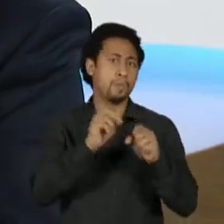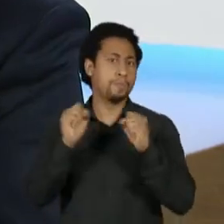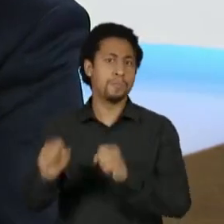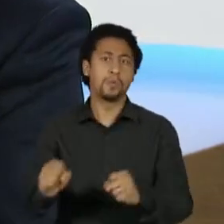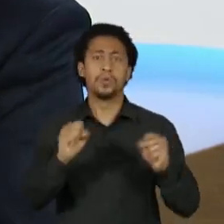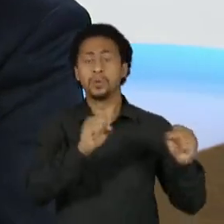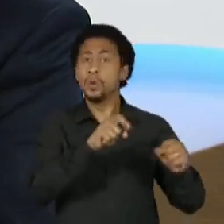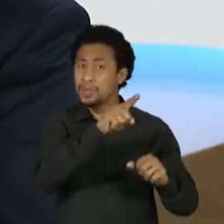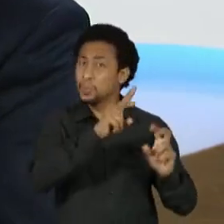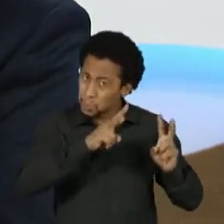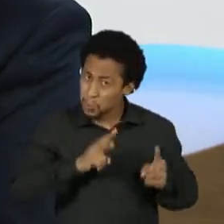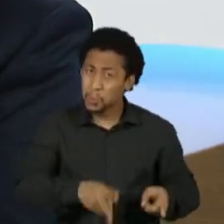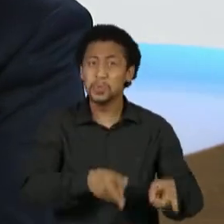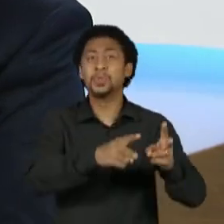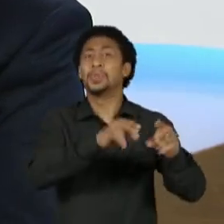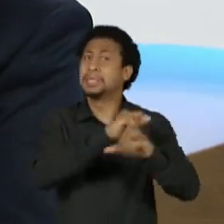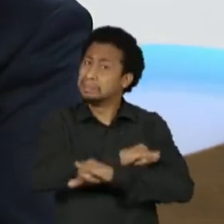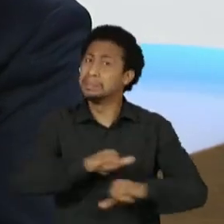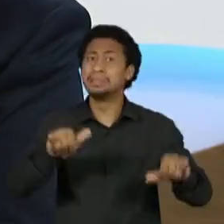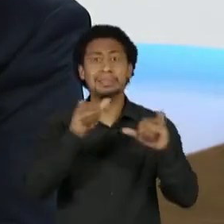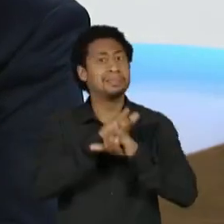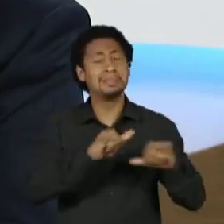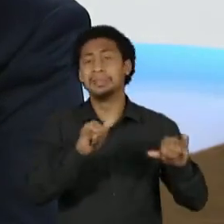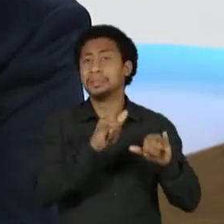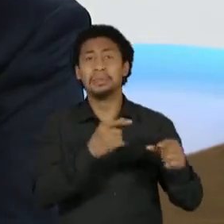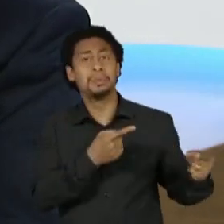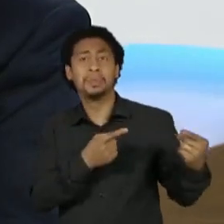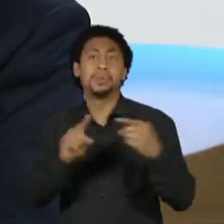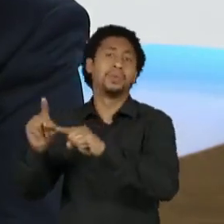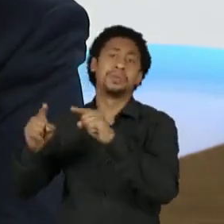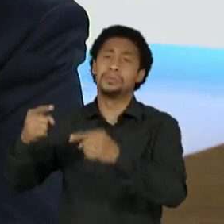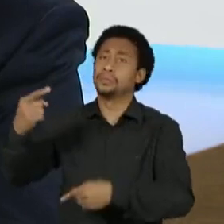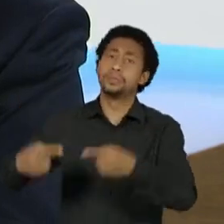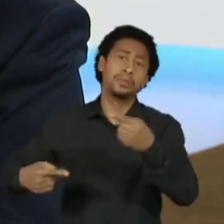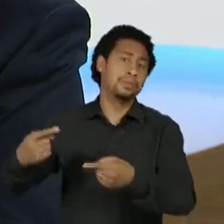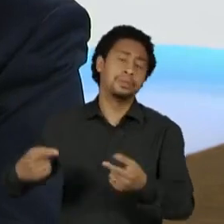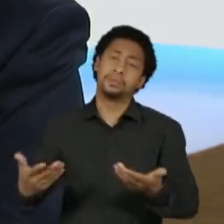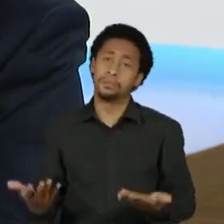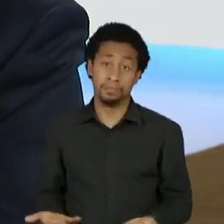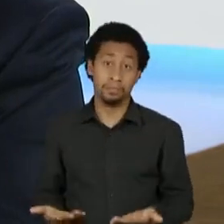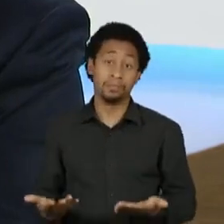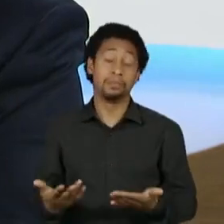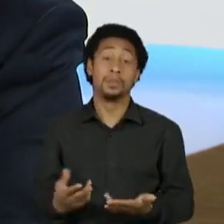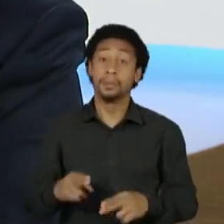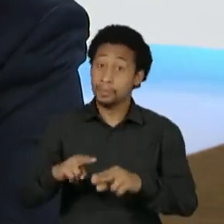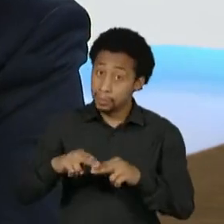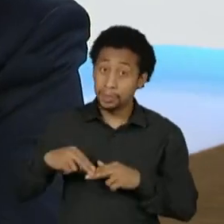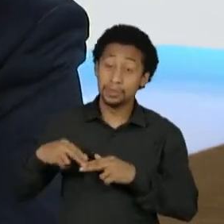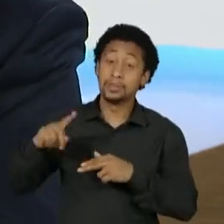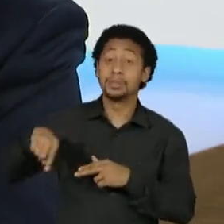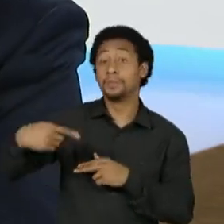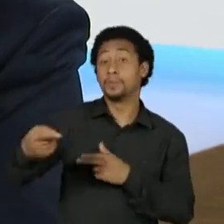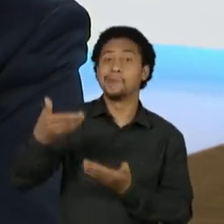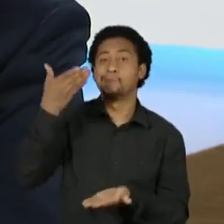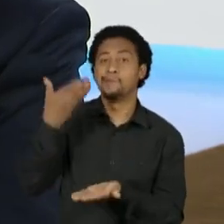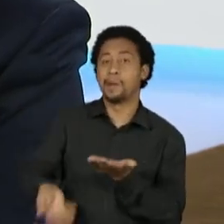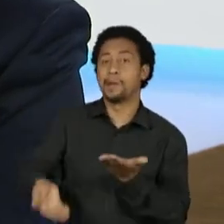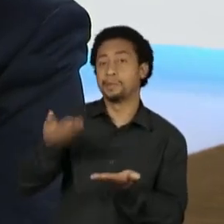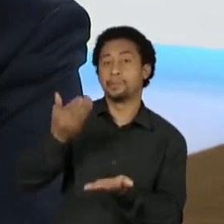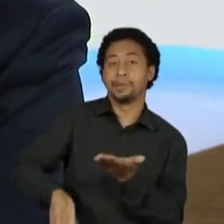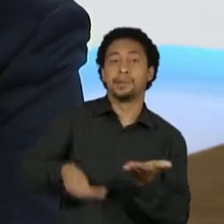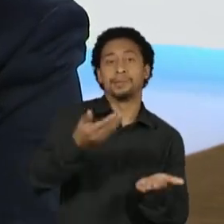campanhas como se eles fossem de fora da política. Que é o caso do Bolsonaro. E esse tem sido motivo de derrotas eleitorais pelo mundo.